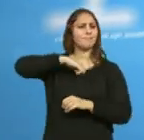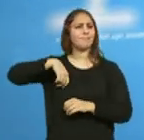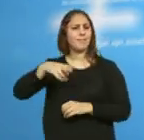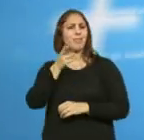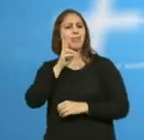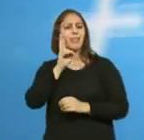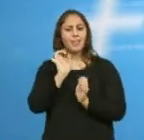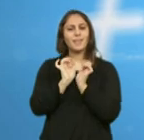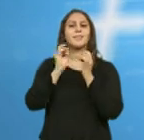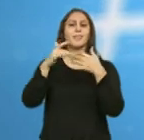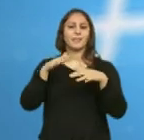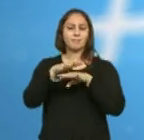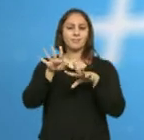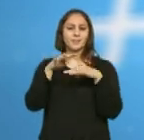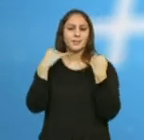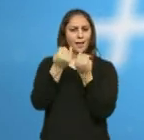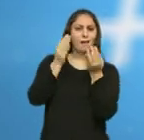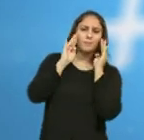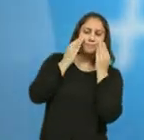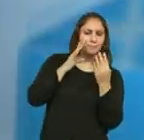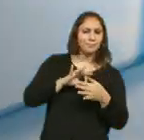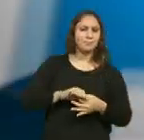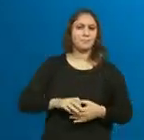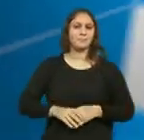trabalho online através das redes sociais.